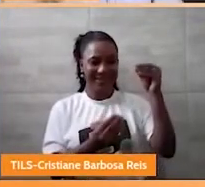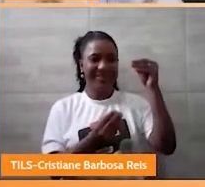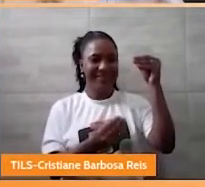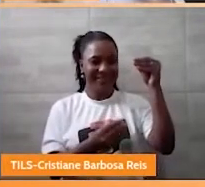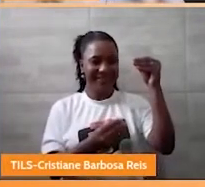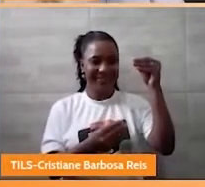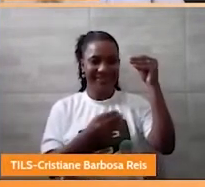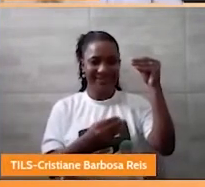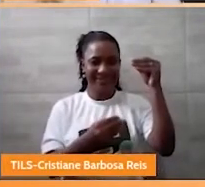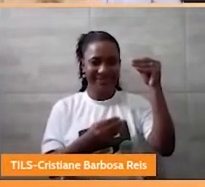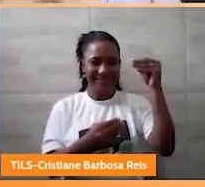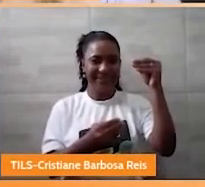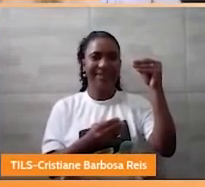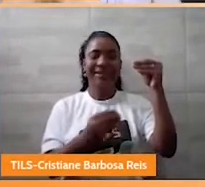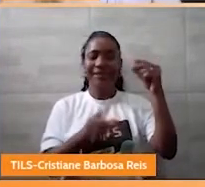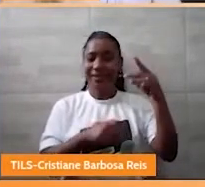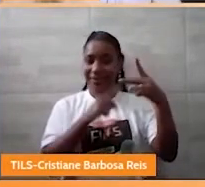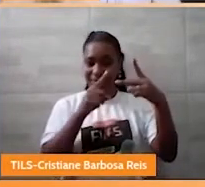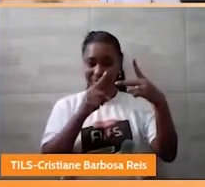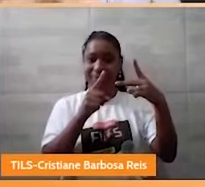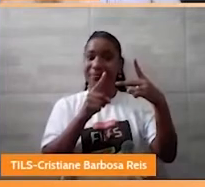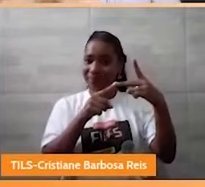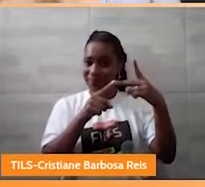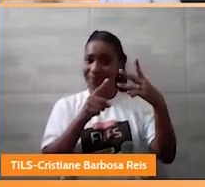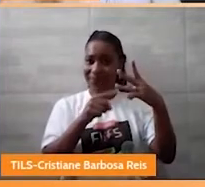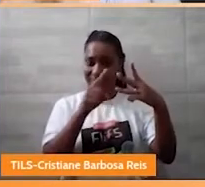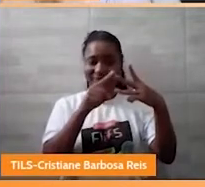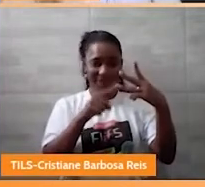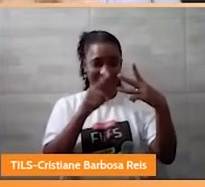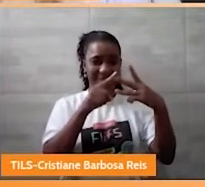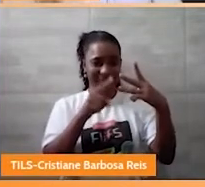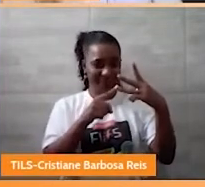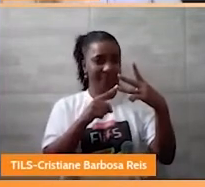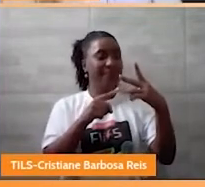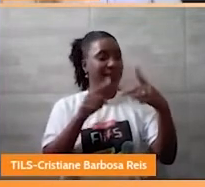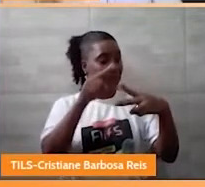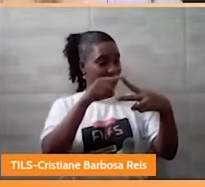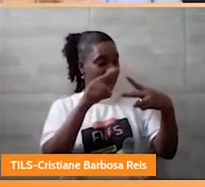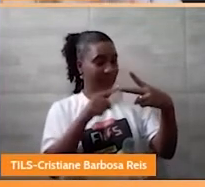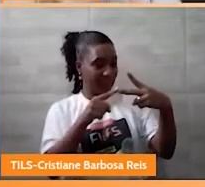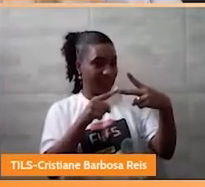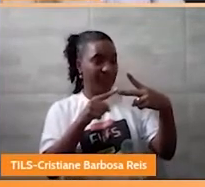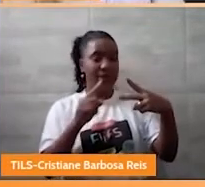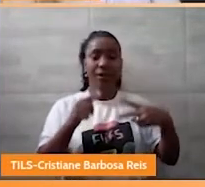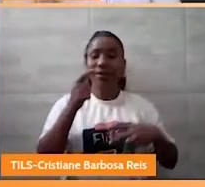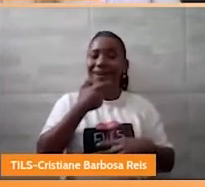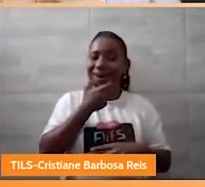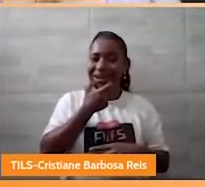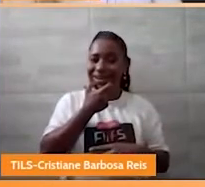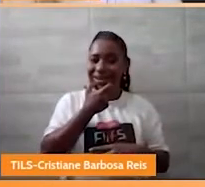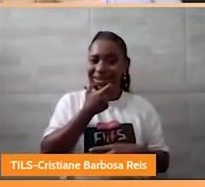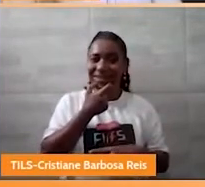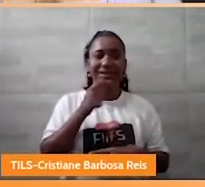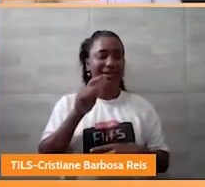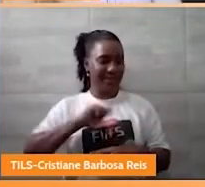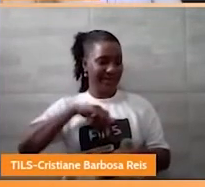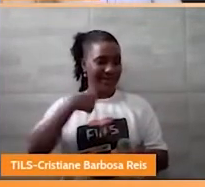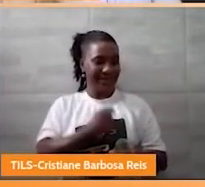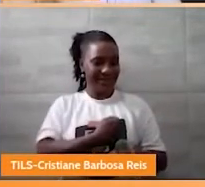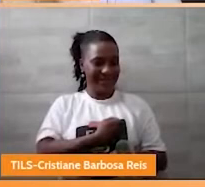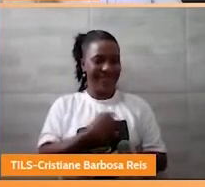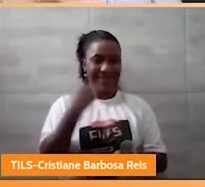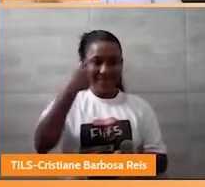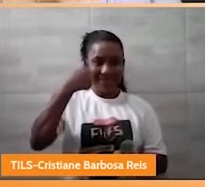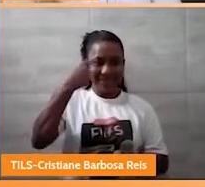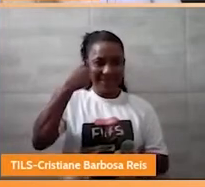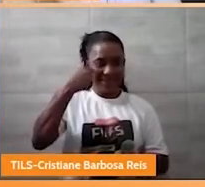E temos outras duas, como o Darlene já adiantou, outras duas versões. Uma em inglês, essa em espanhol. O livro